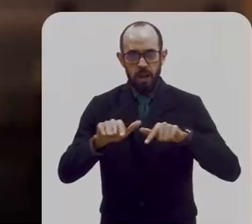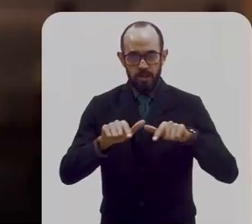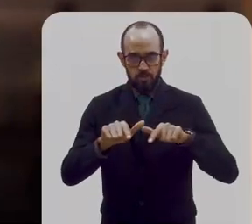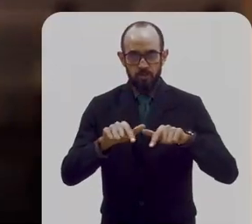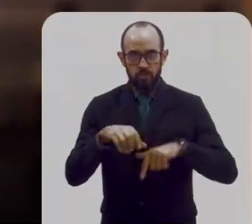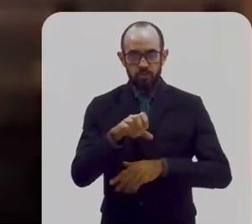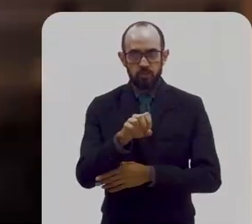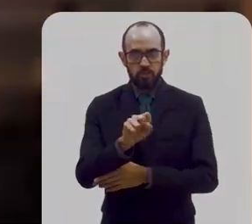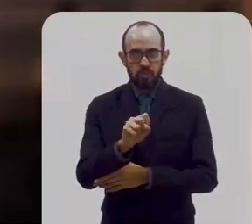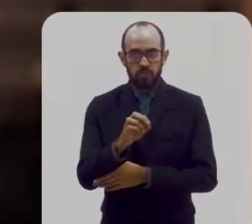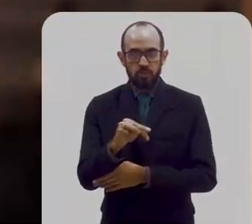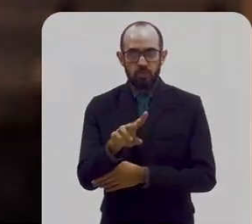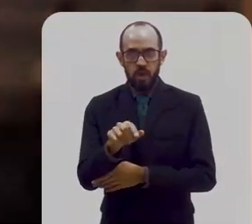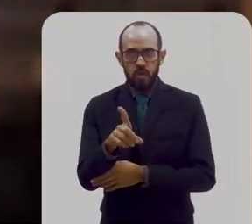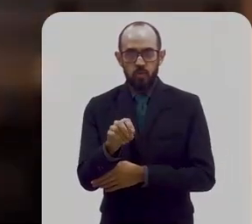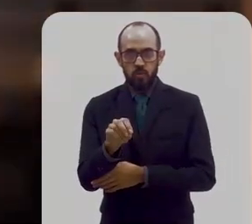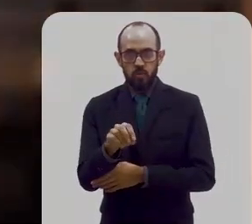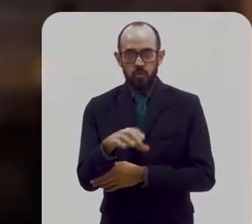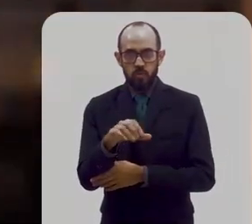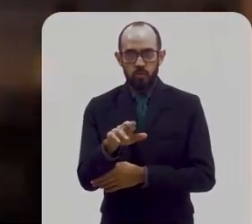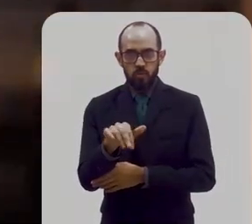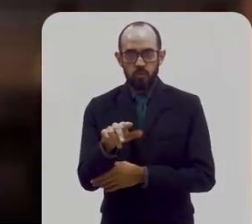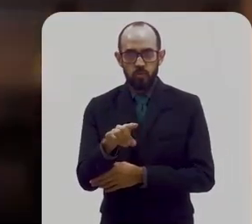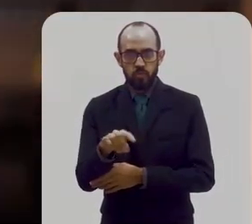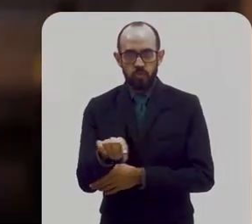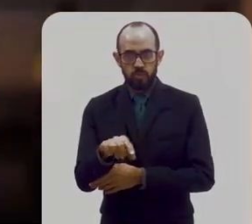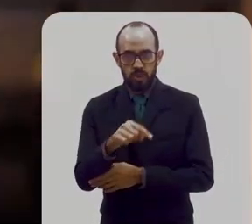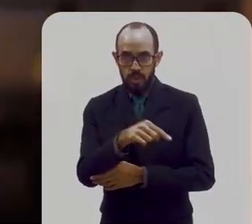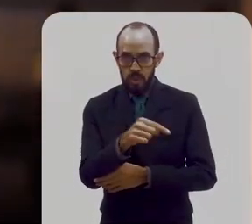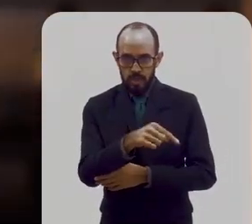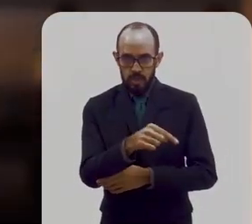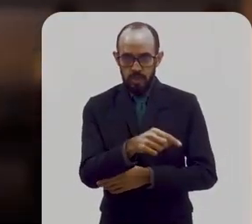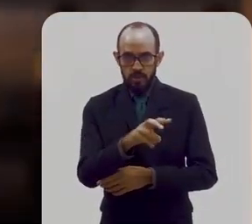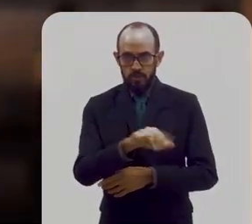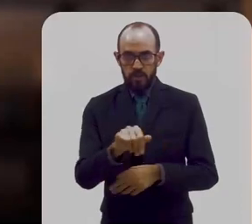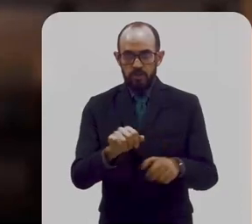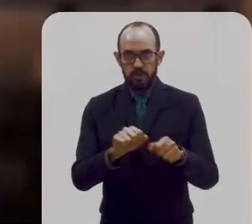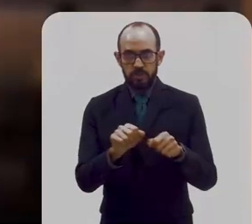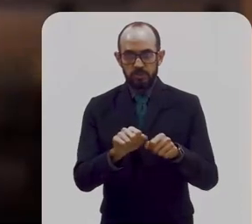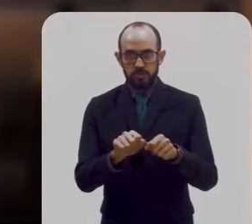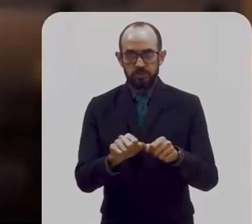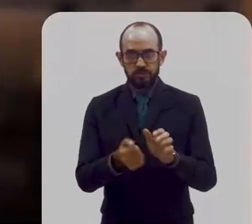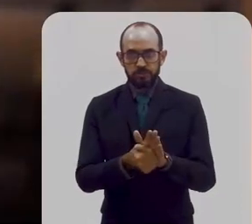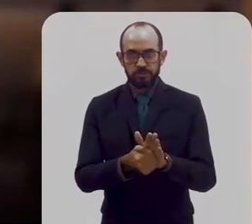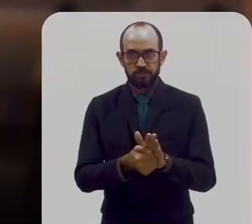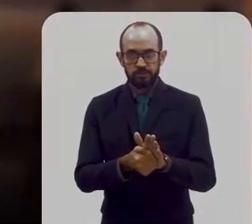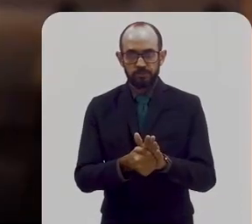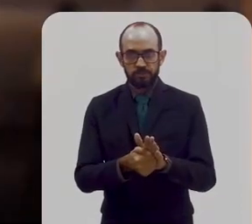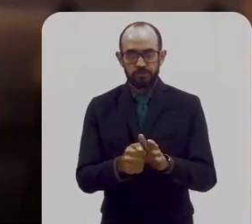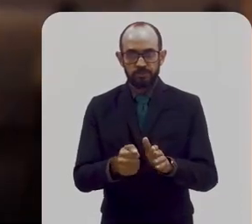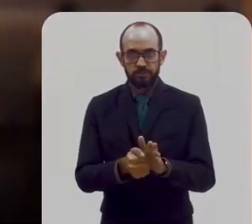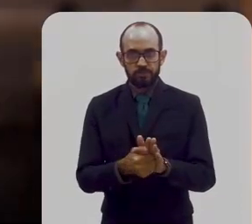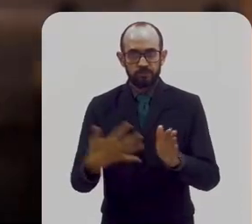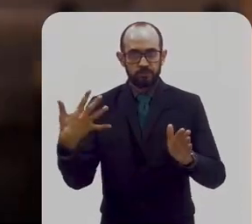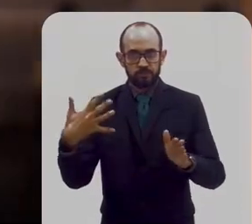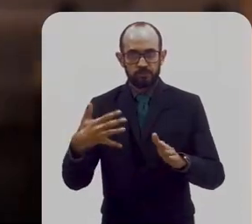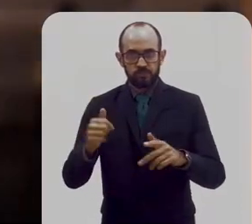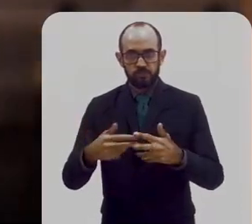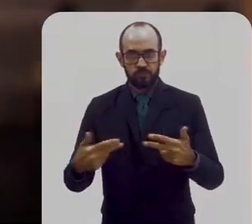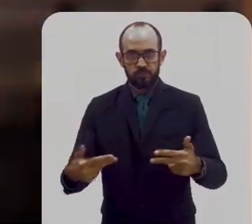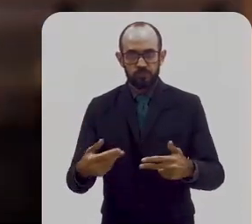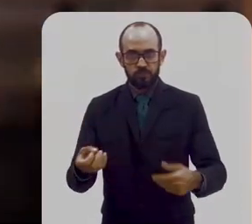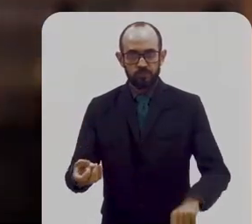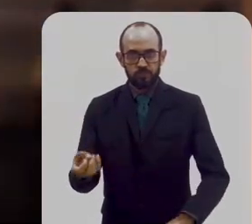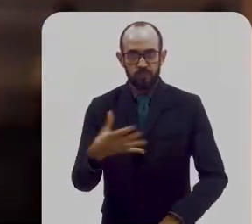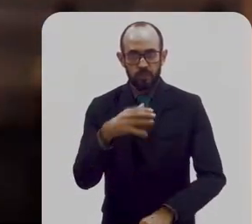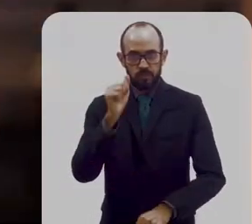do Oswaldo Cruz. Então, ele vai fazer uma série de inovações, vai trazer uma série de inovações para o Brasil,